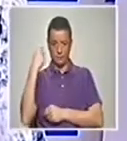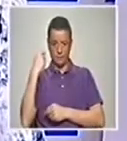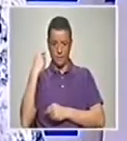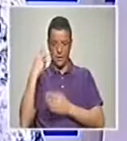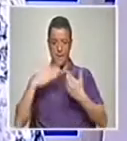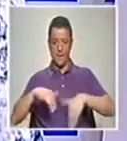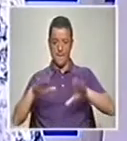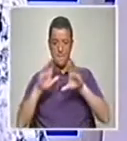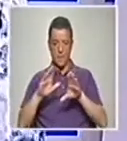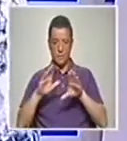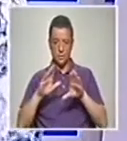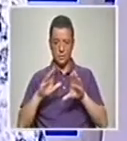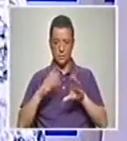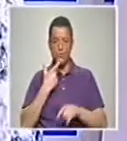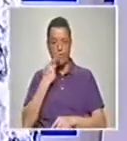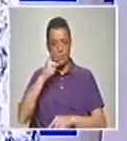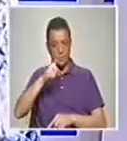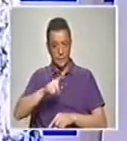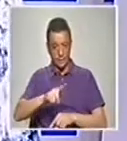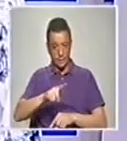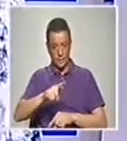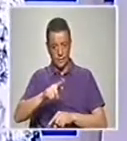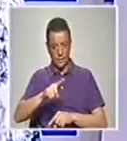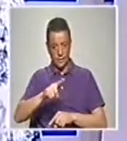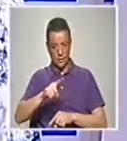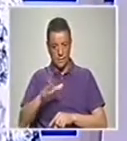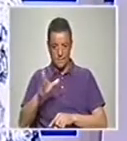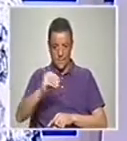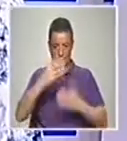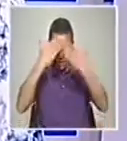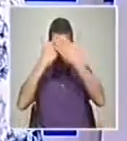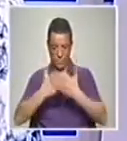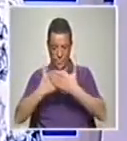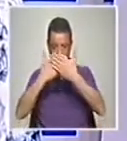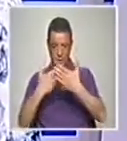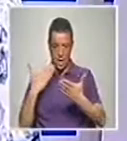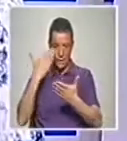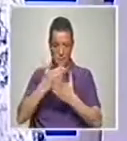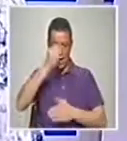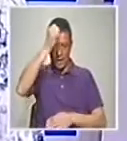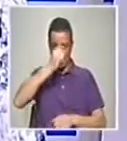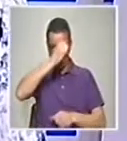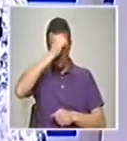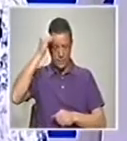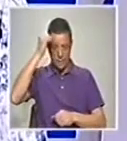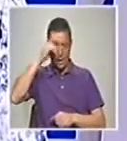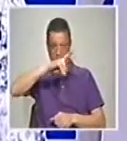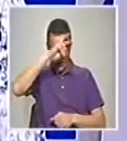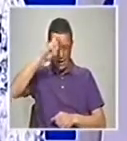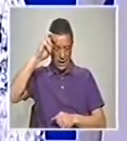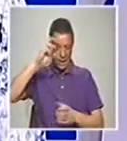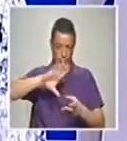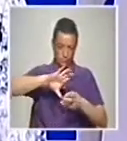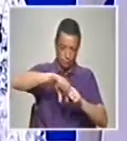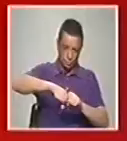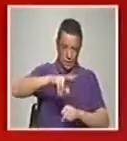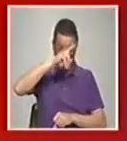sucesso foi tanto que resolveram pô-la em cena durante mais alguns dias. Ela vai estar em cena até domingo. Estou a falar de uma tragédia grega. Uma tragédia grega,